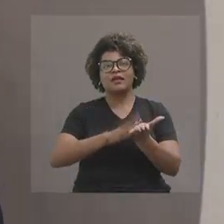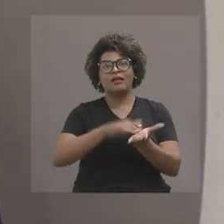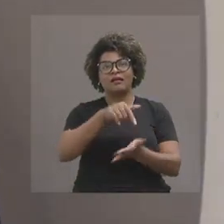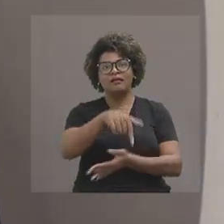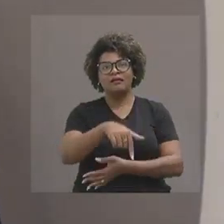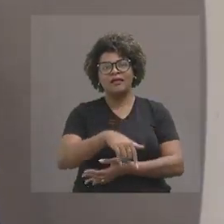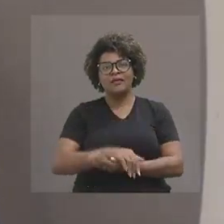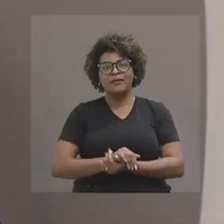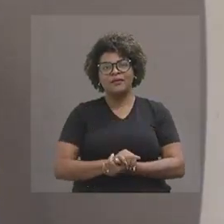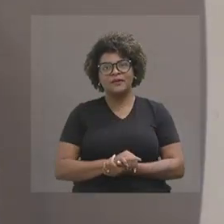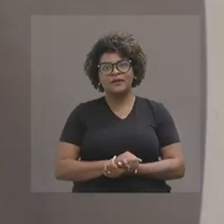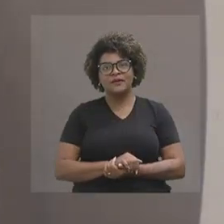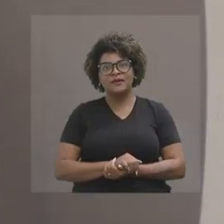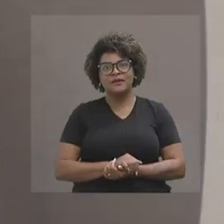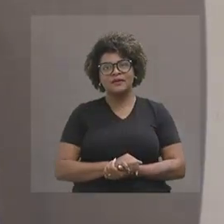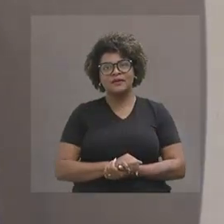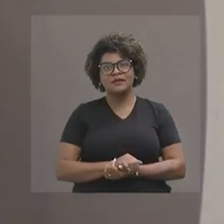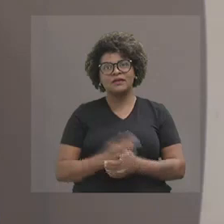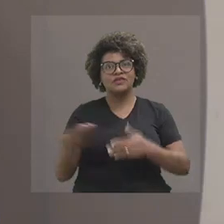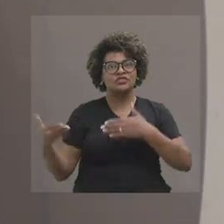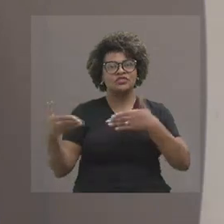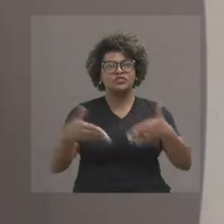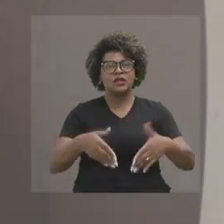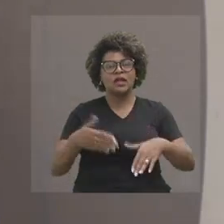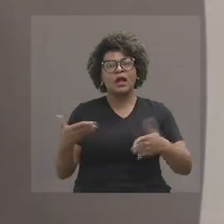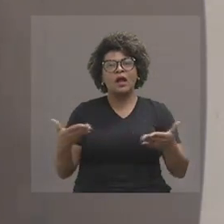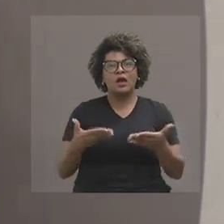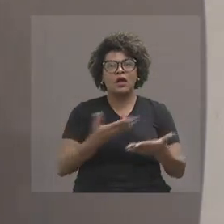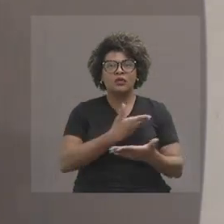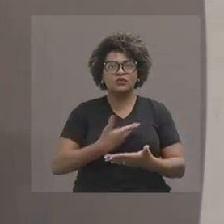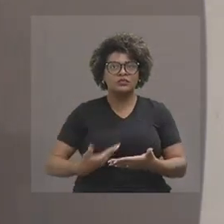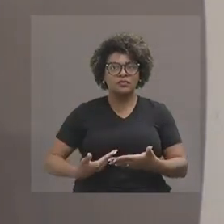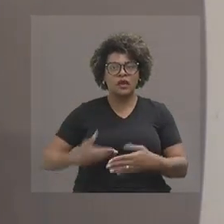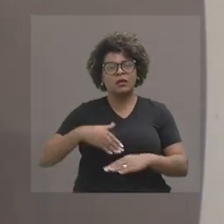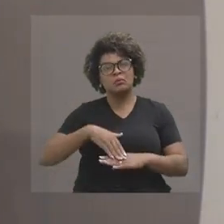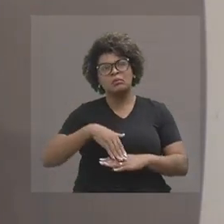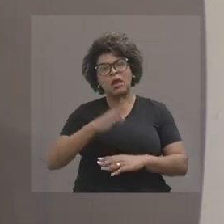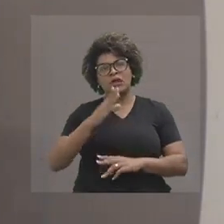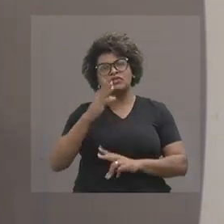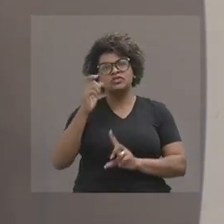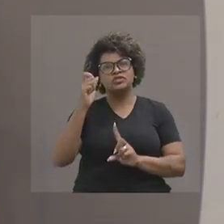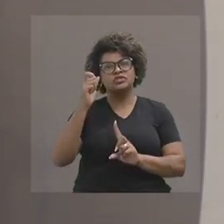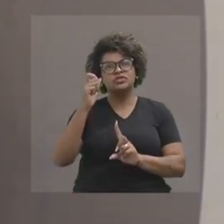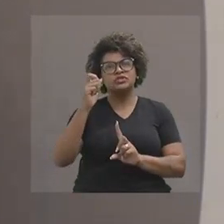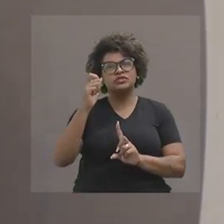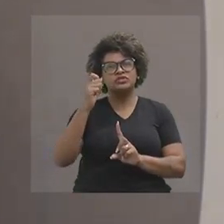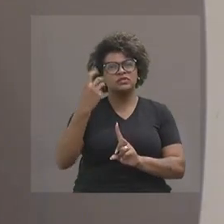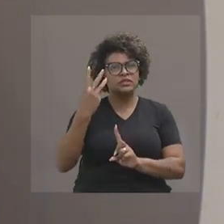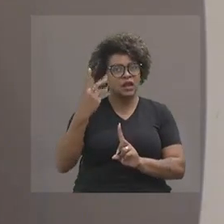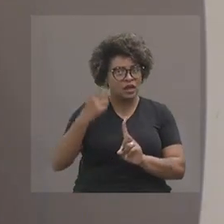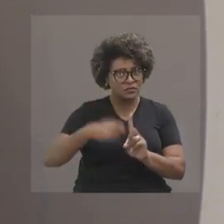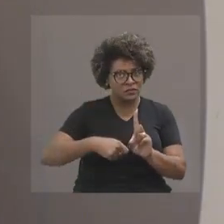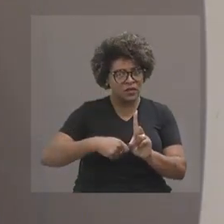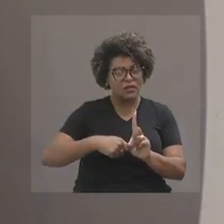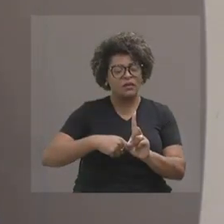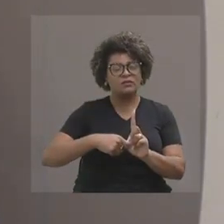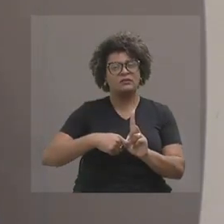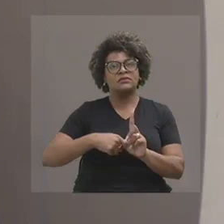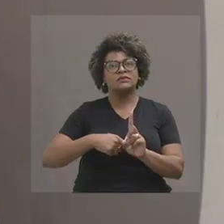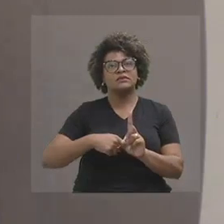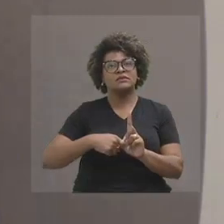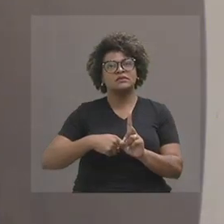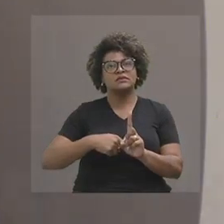Eu estou recém-chegado ao governo com pouco mais de três meses de cumprimento de tarefa. A gente ainda não...